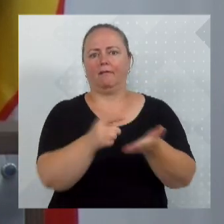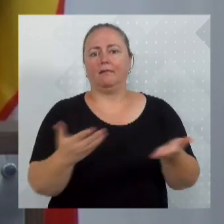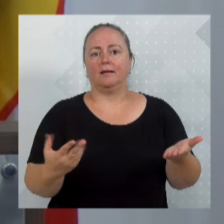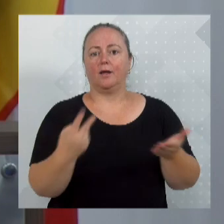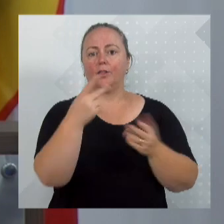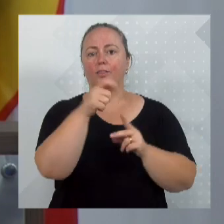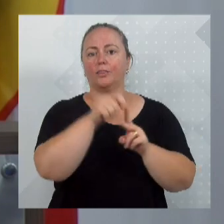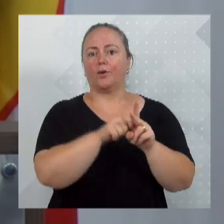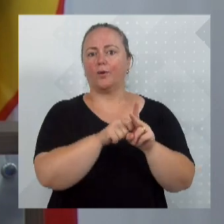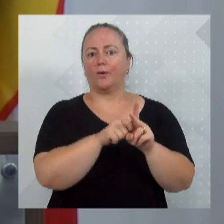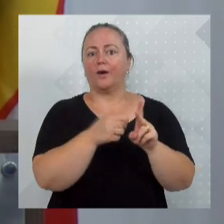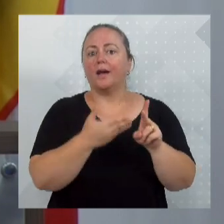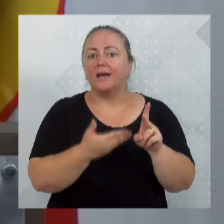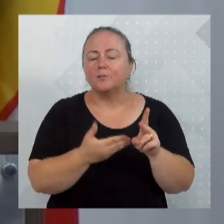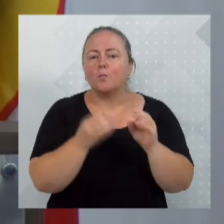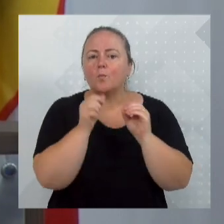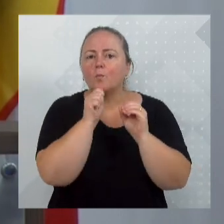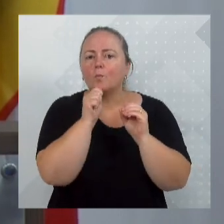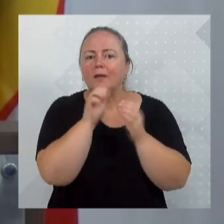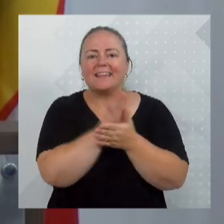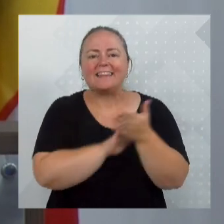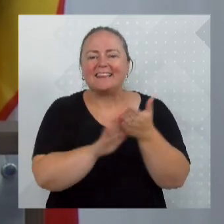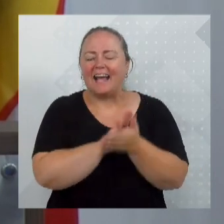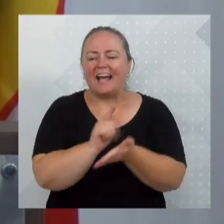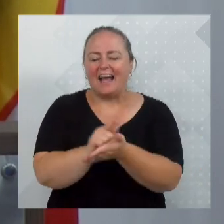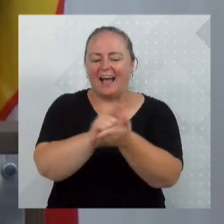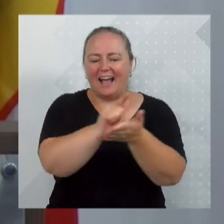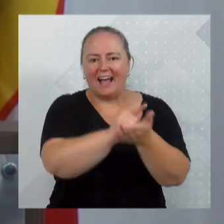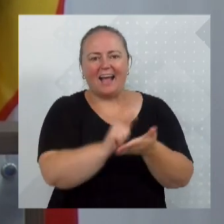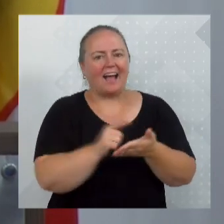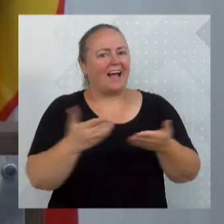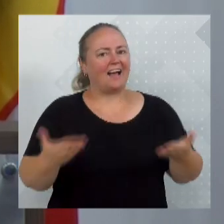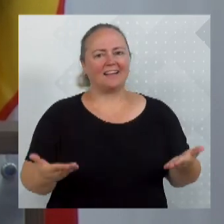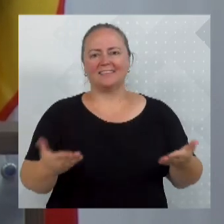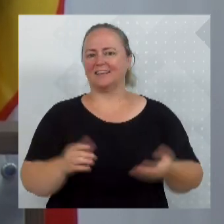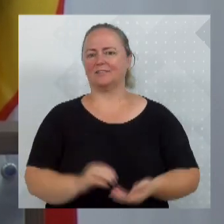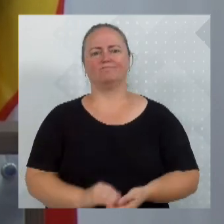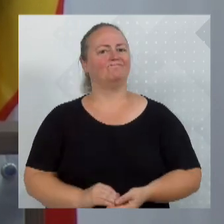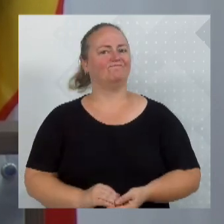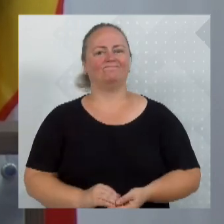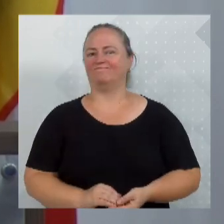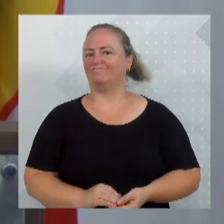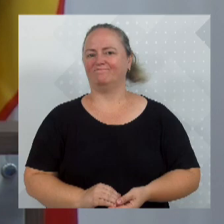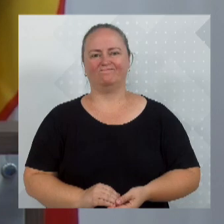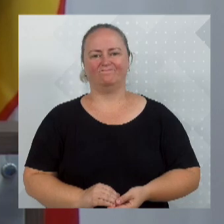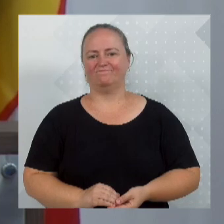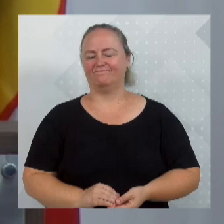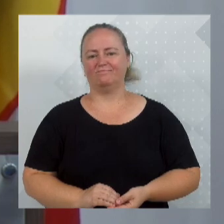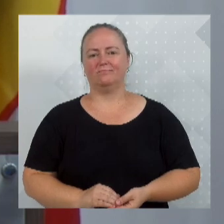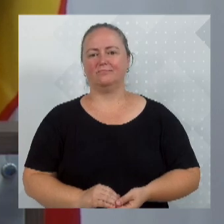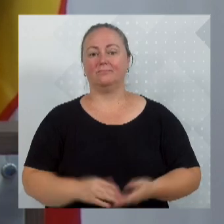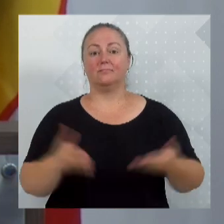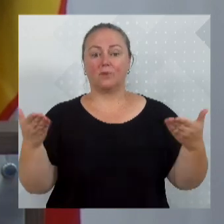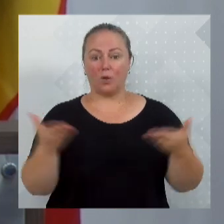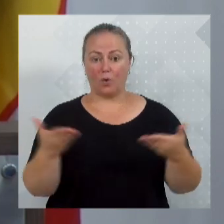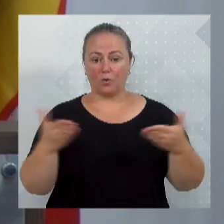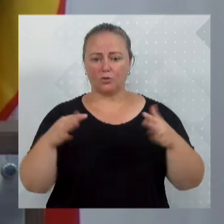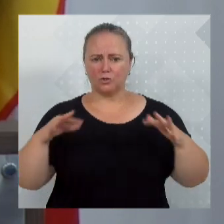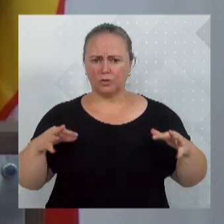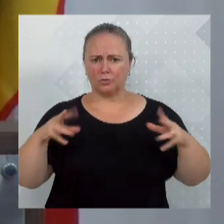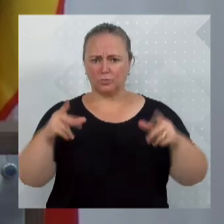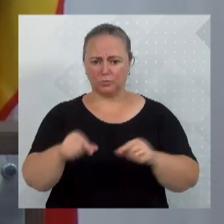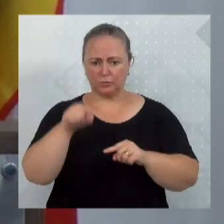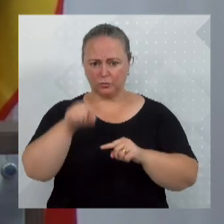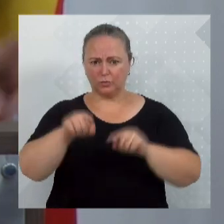meses se passaram e não foi redimensionado ainda o contrato de limpeza daquele educandário. E hoje, toda aquela estrutura fica,